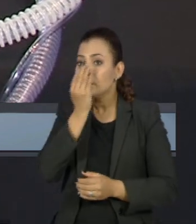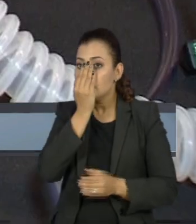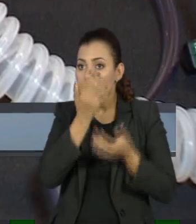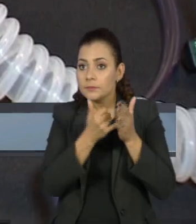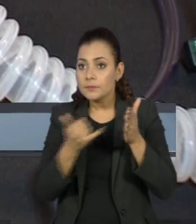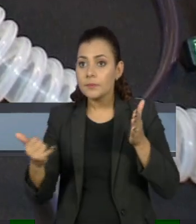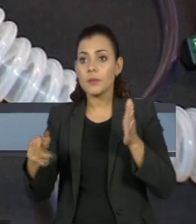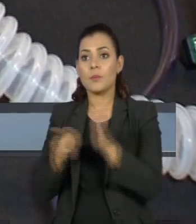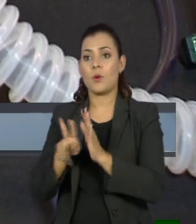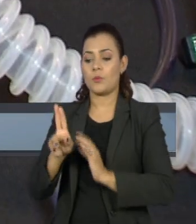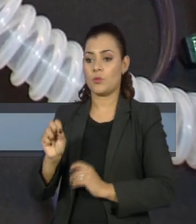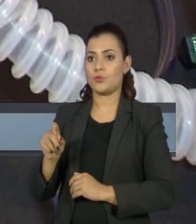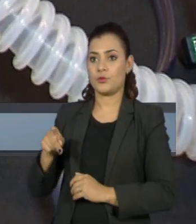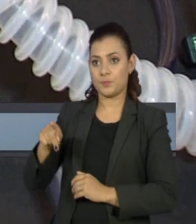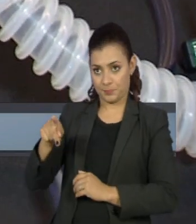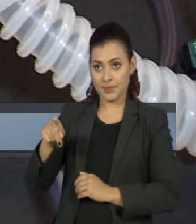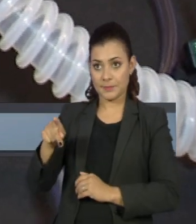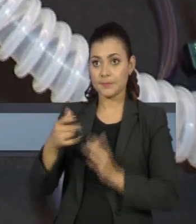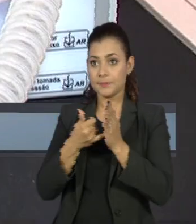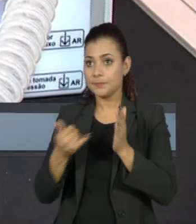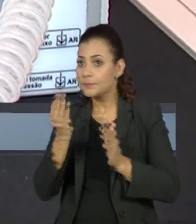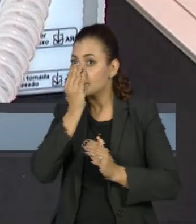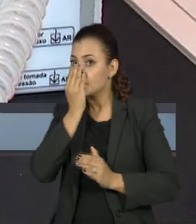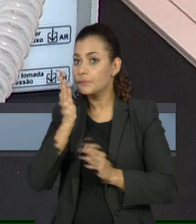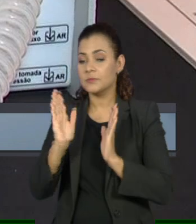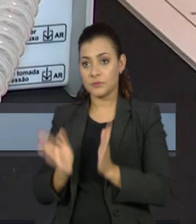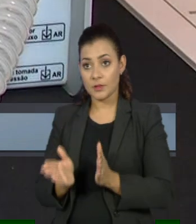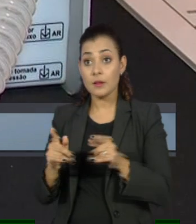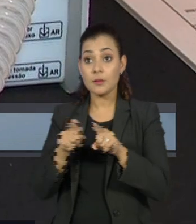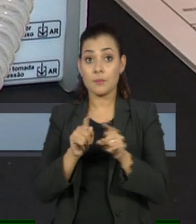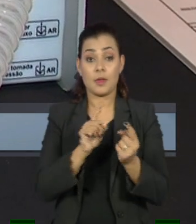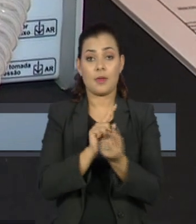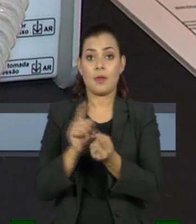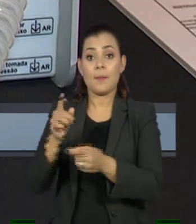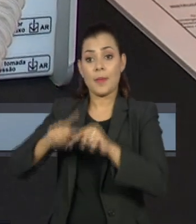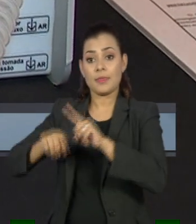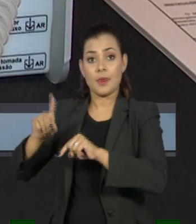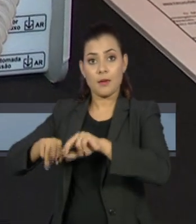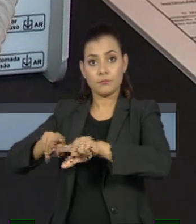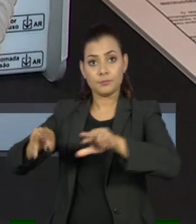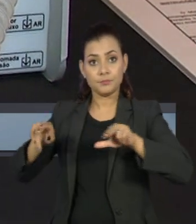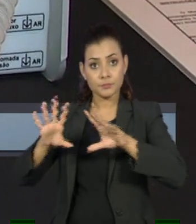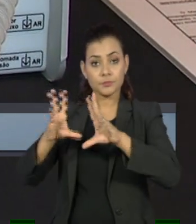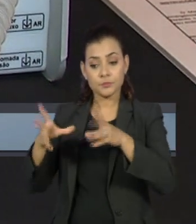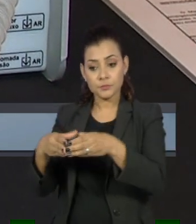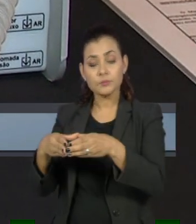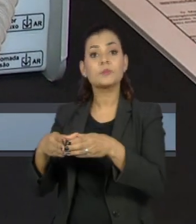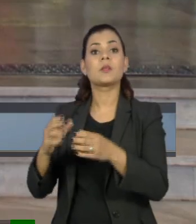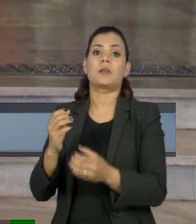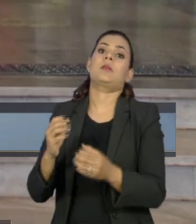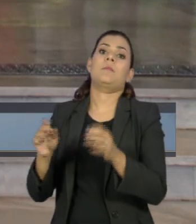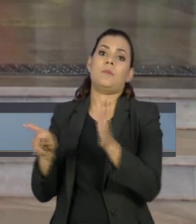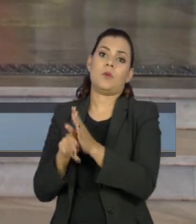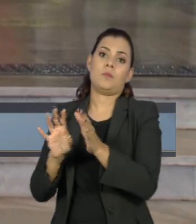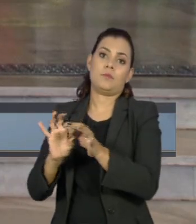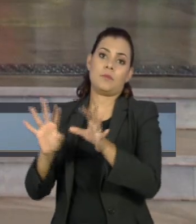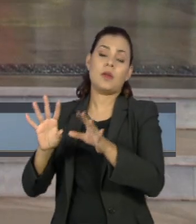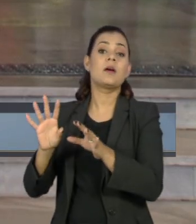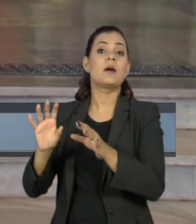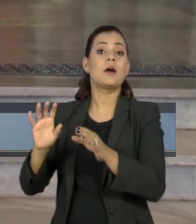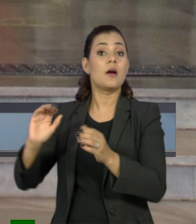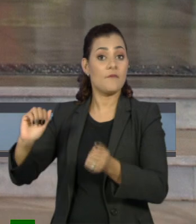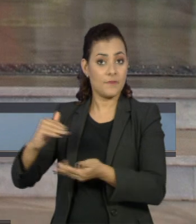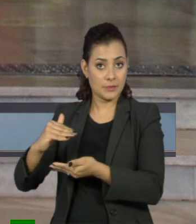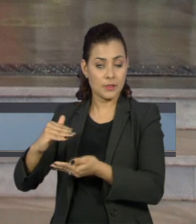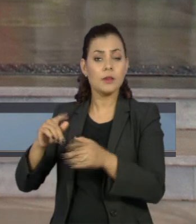produzidos pela Universidade de São Paulo. Os equipamentos têm o uso emergencial aprovado pela Anvisa. Também foram